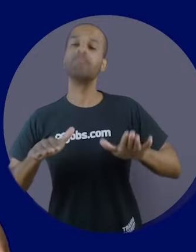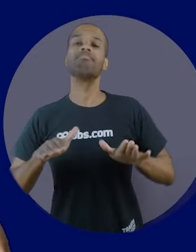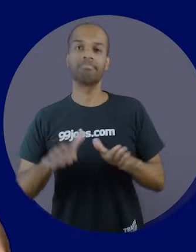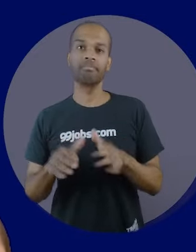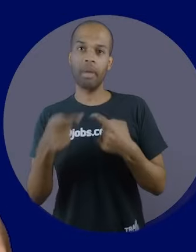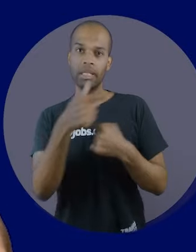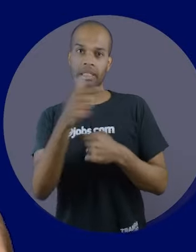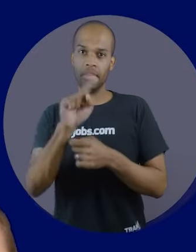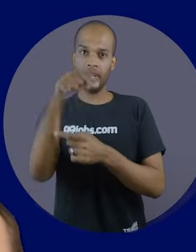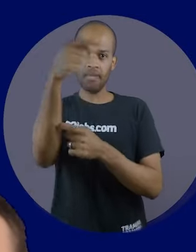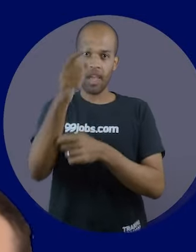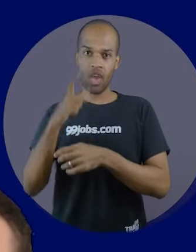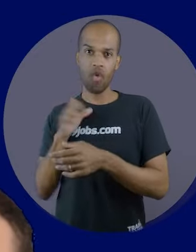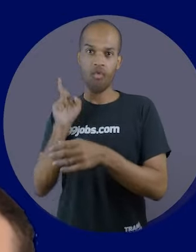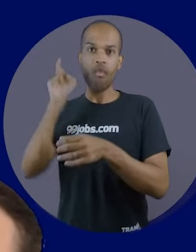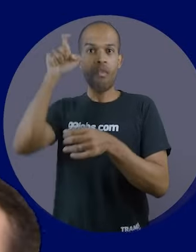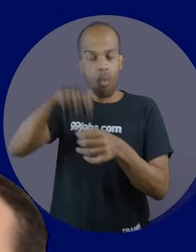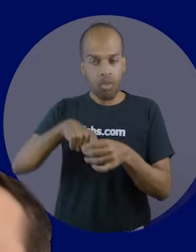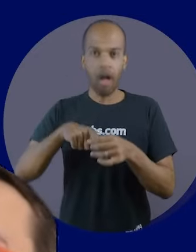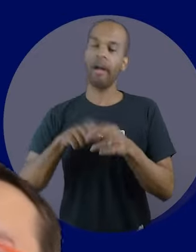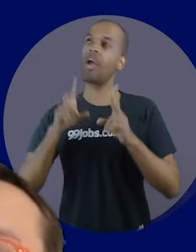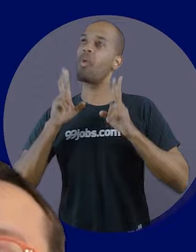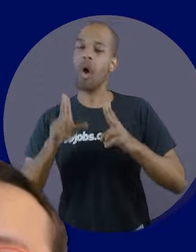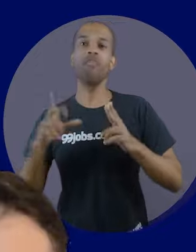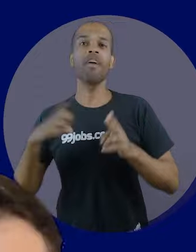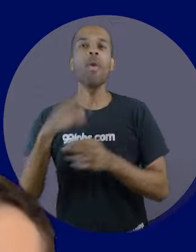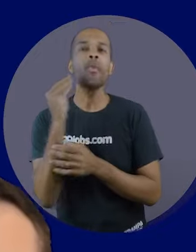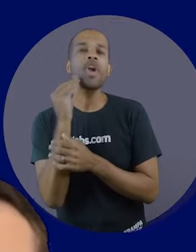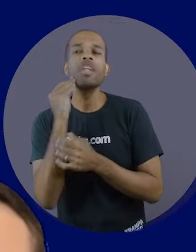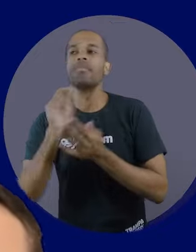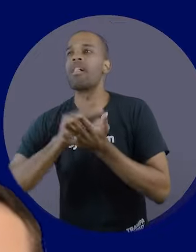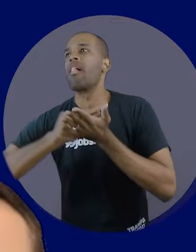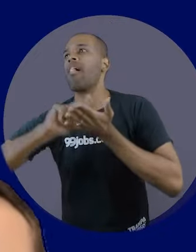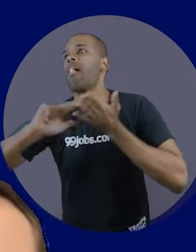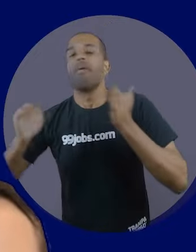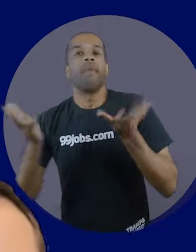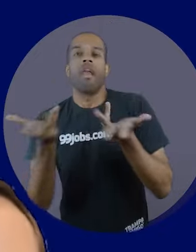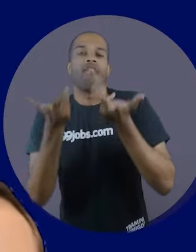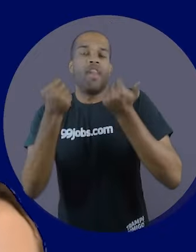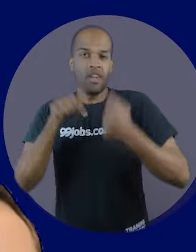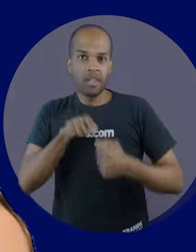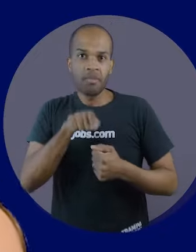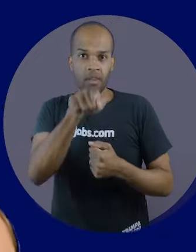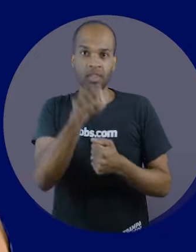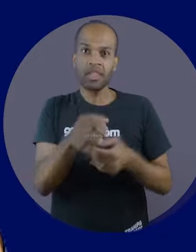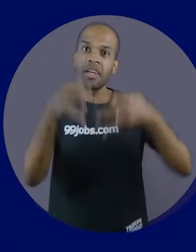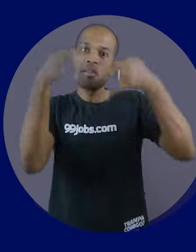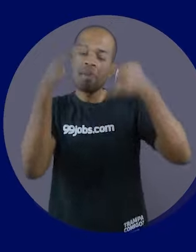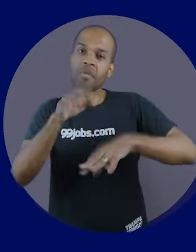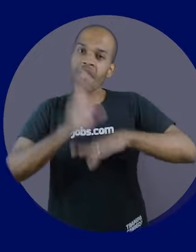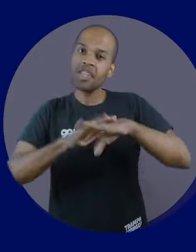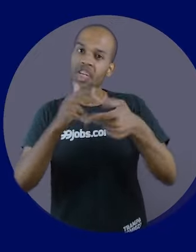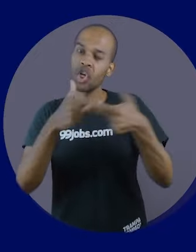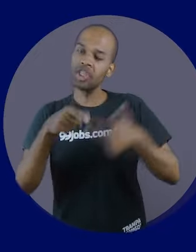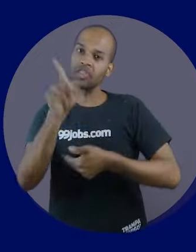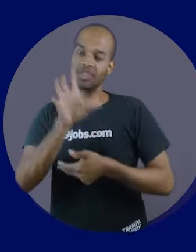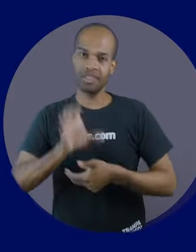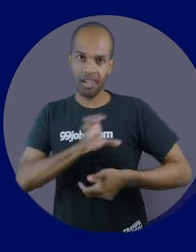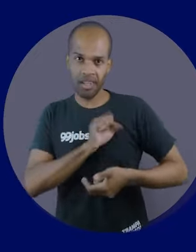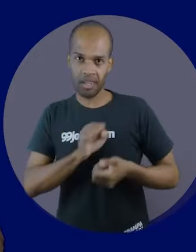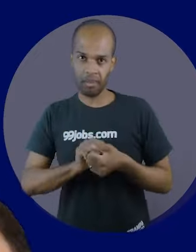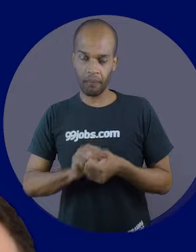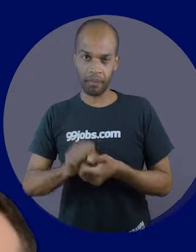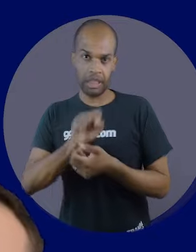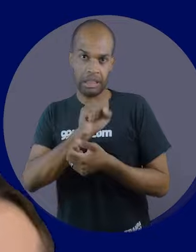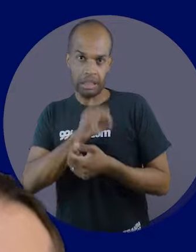Na semana que vem eu tô de volta, como de costume, cheio de oportunidades fantásticas pra você finalmente fazer aquilo que você ama. E